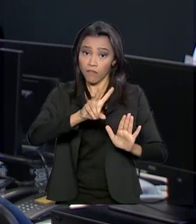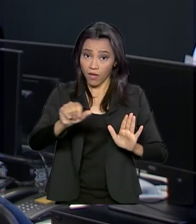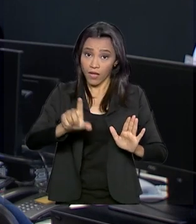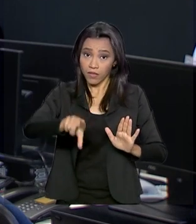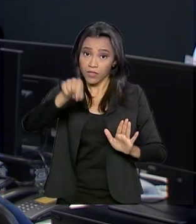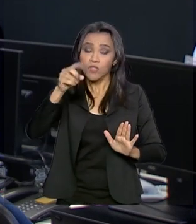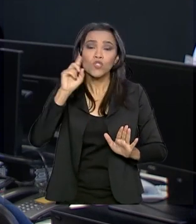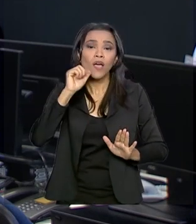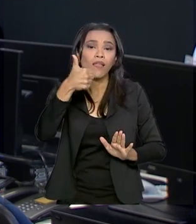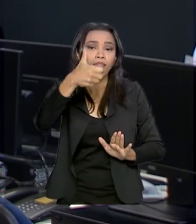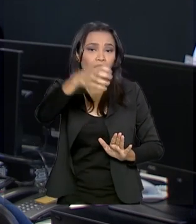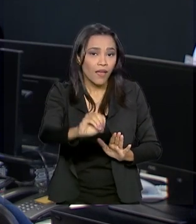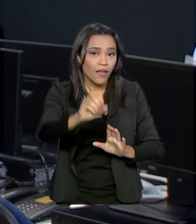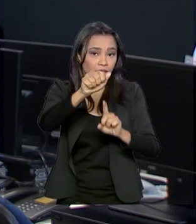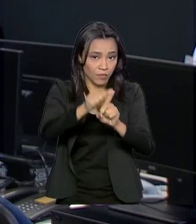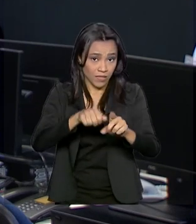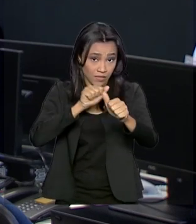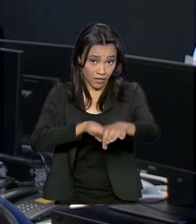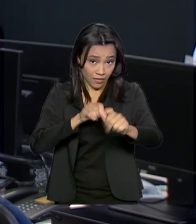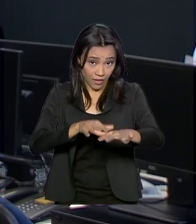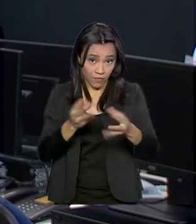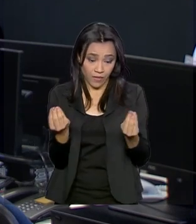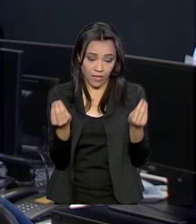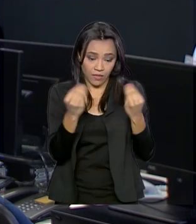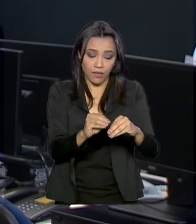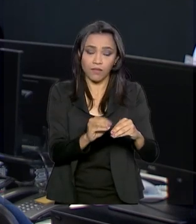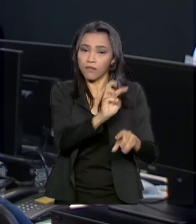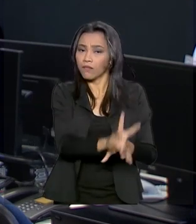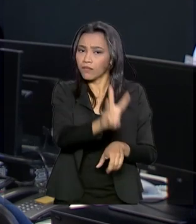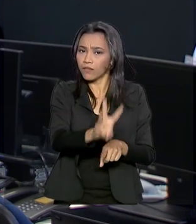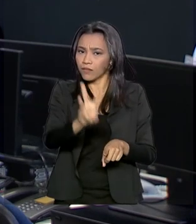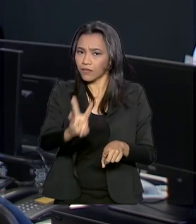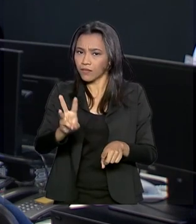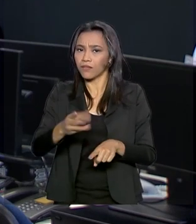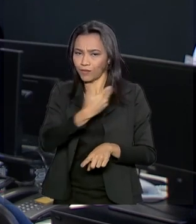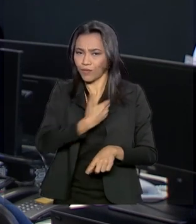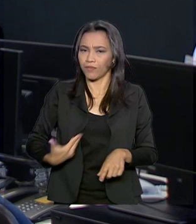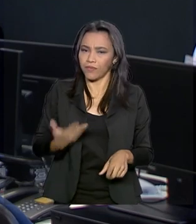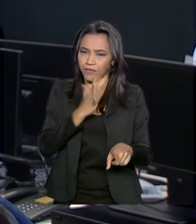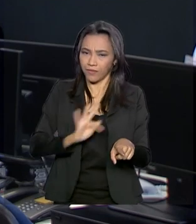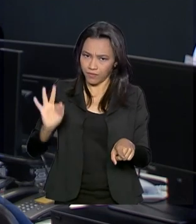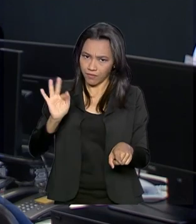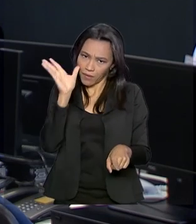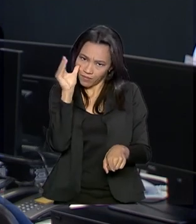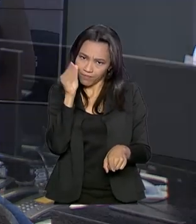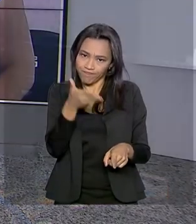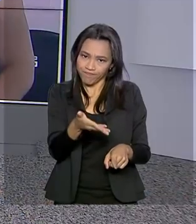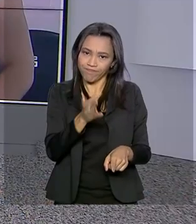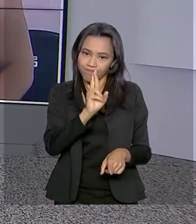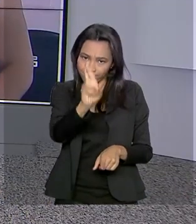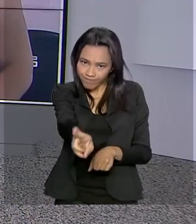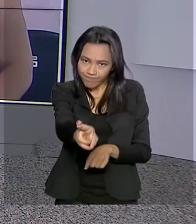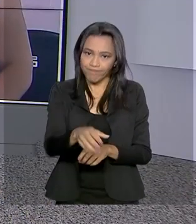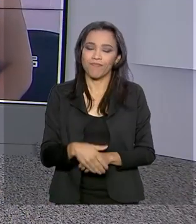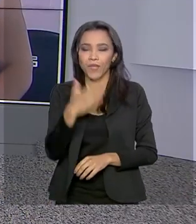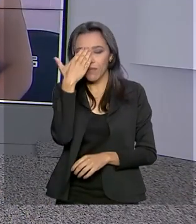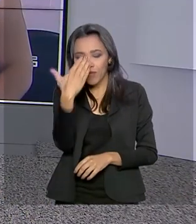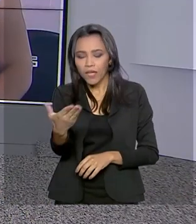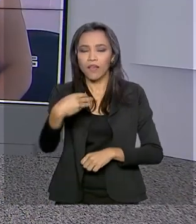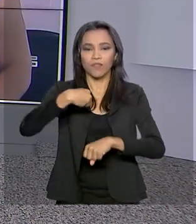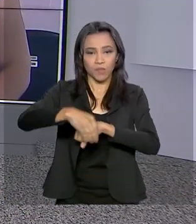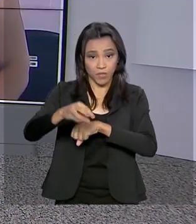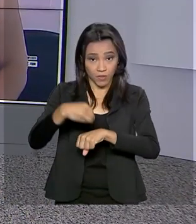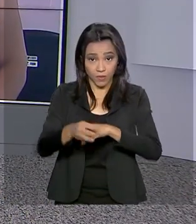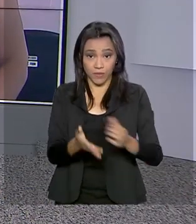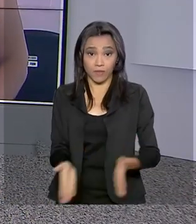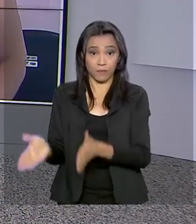10 de setembro no site de compras governamentais do governo federal. Renata. Obrigada, Ricardo, pelas suas informações.